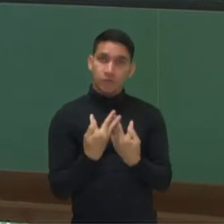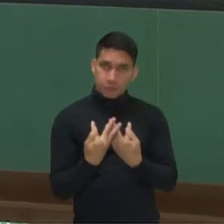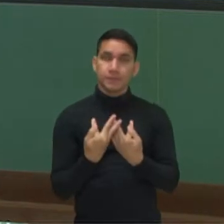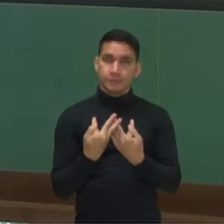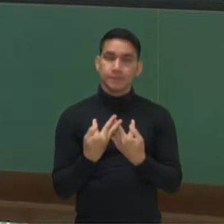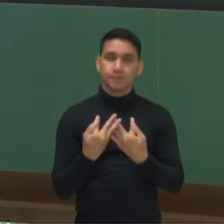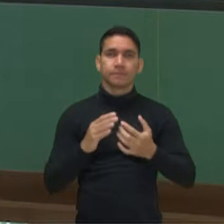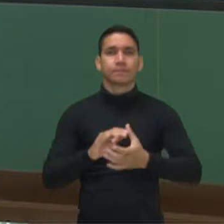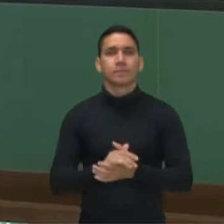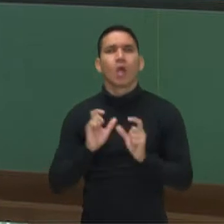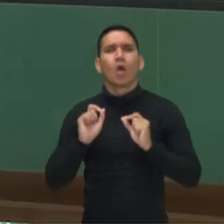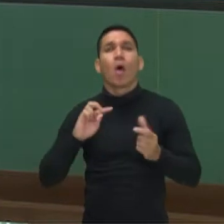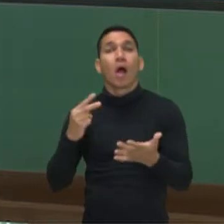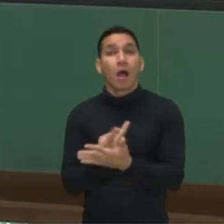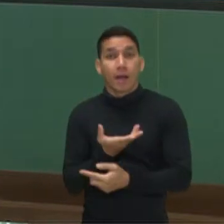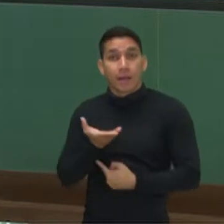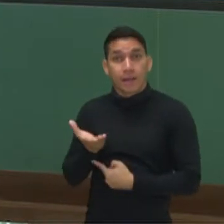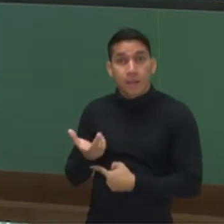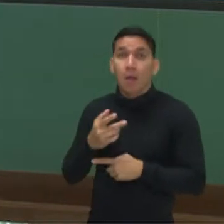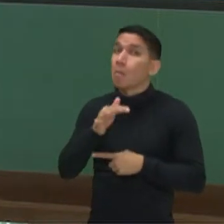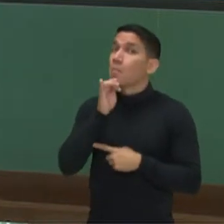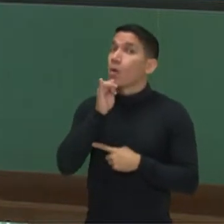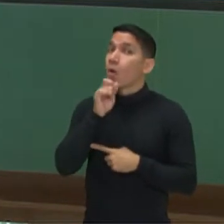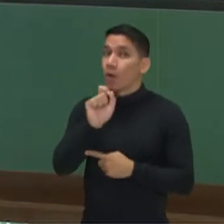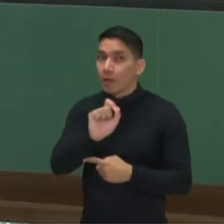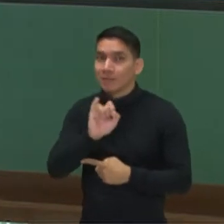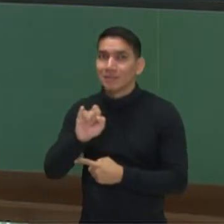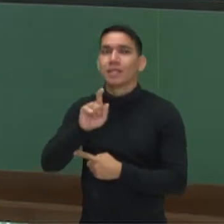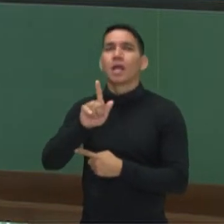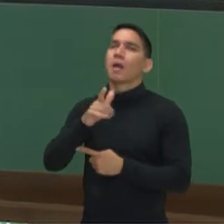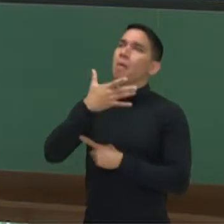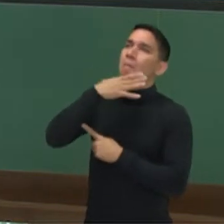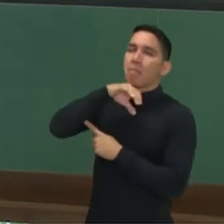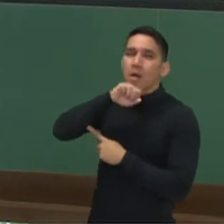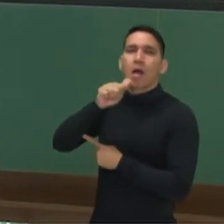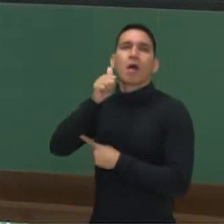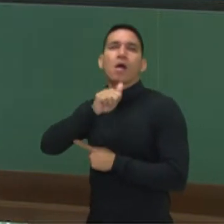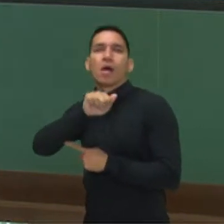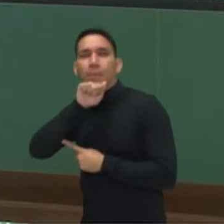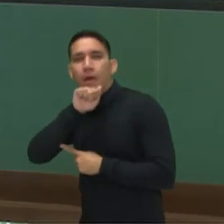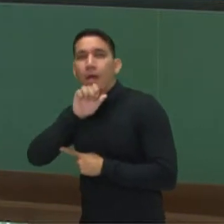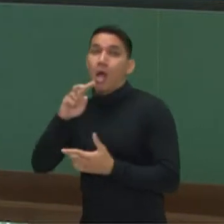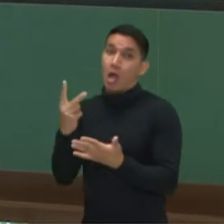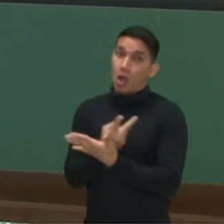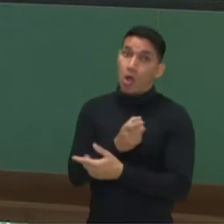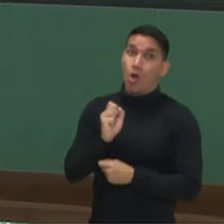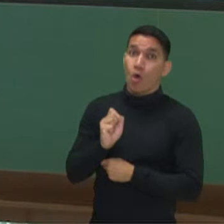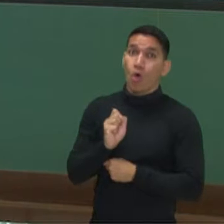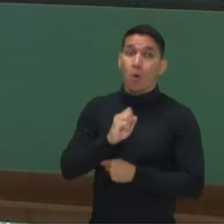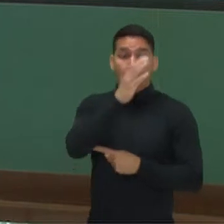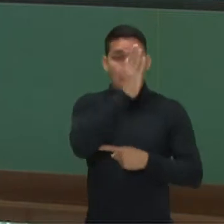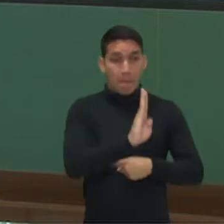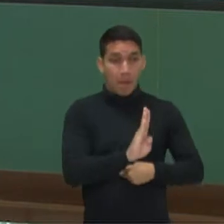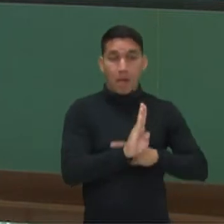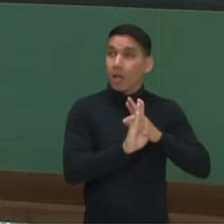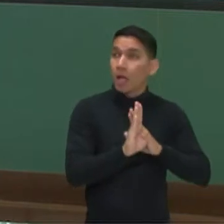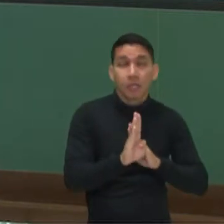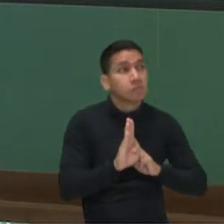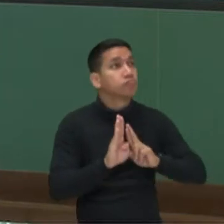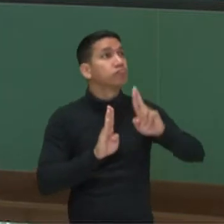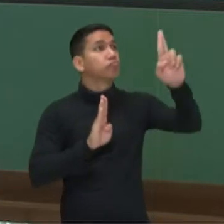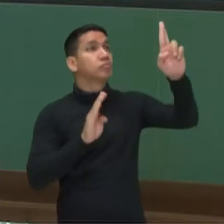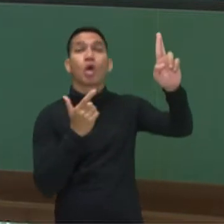pais. Isso acontece, por exemplo, quando o pai, a mãe ou os pais, eles estão a serviço da República